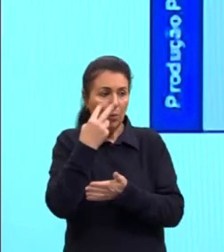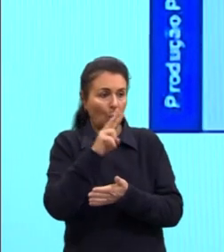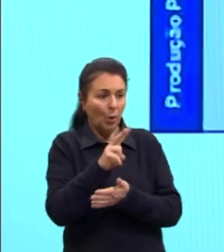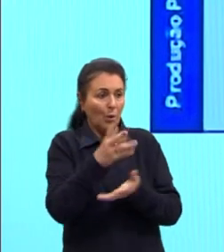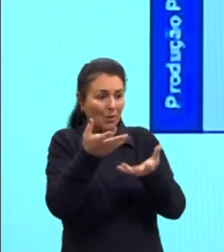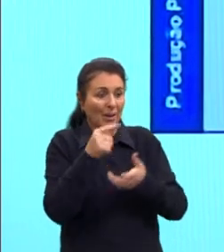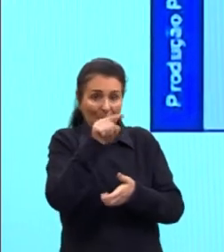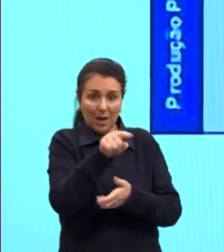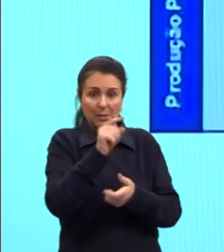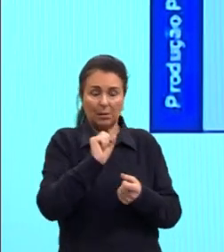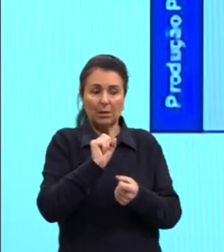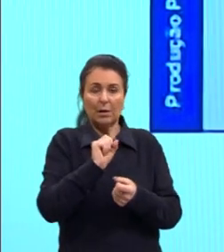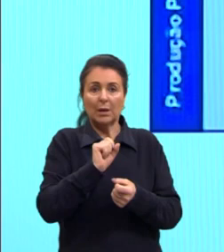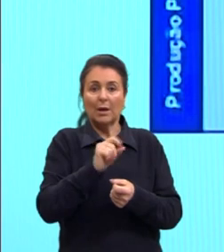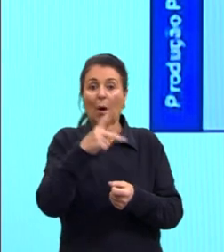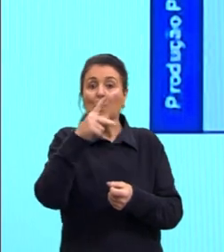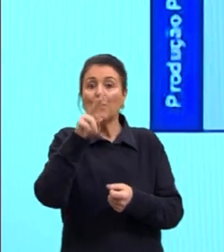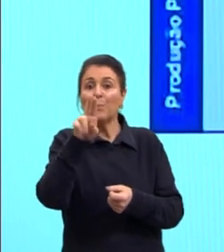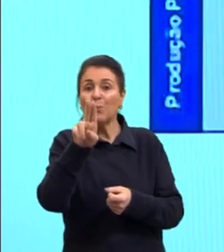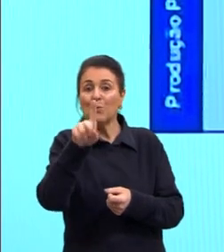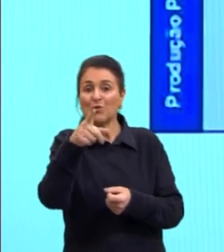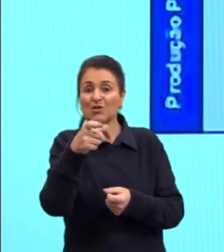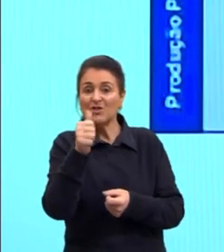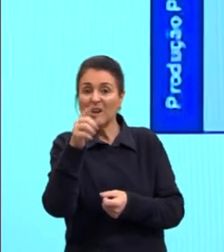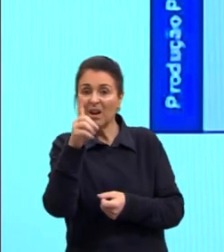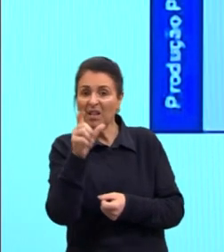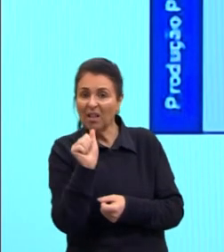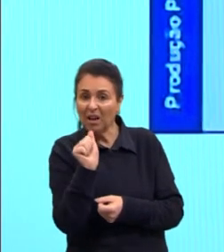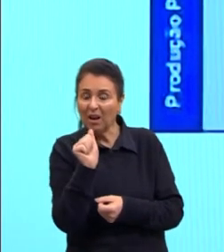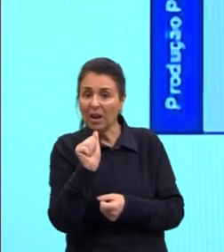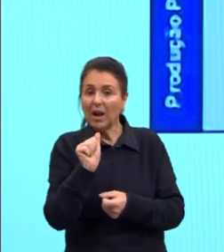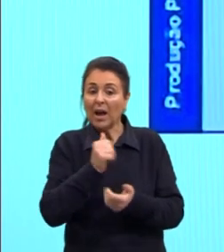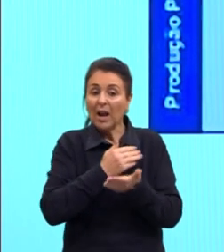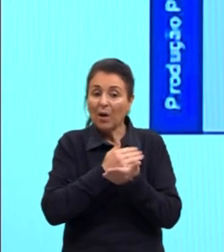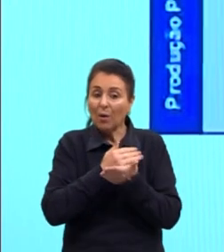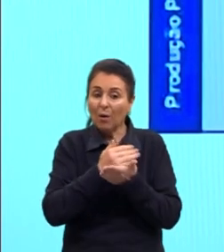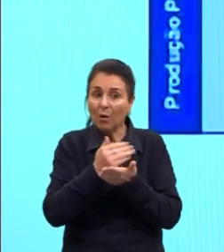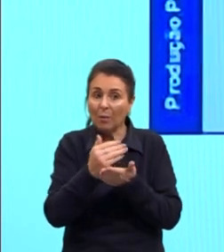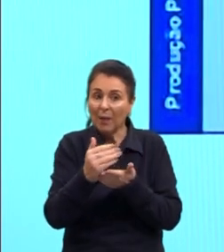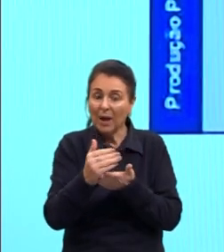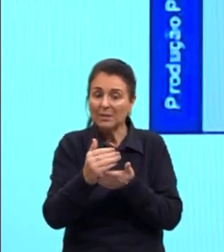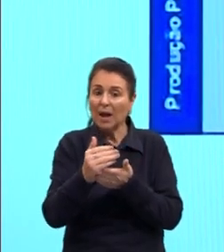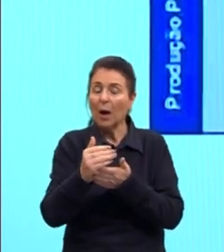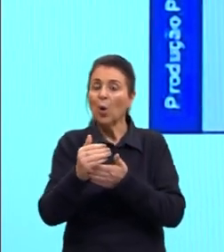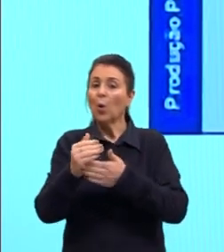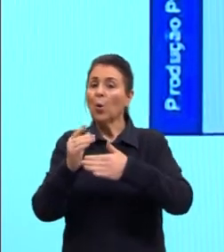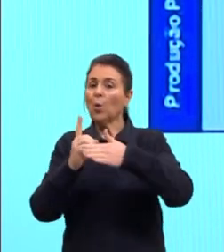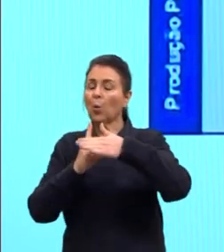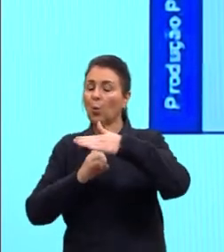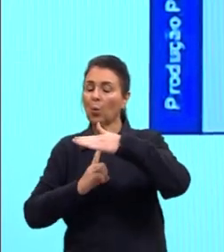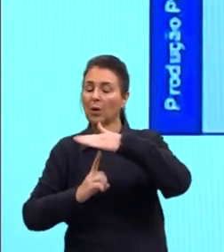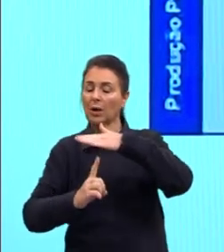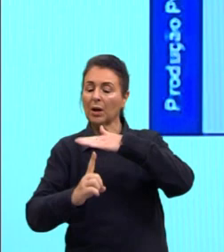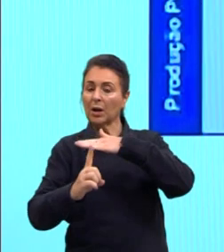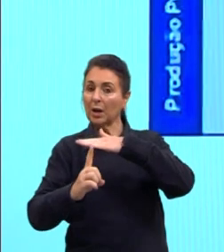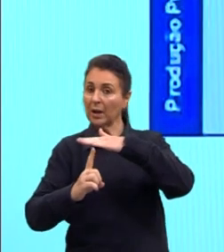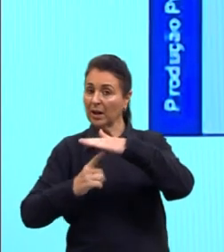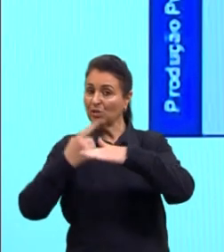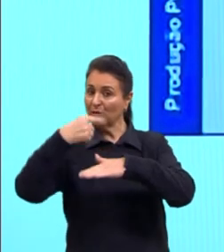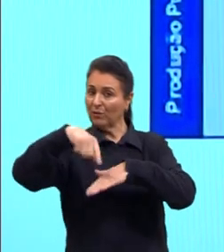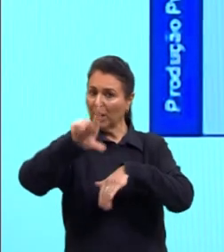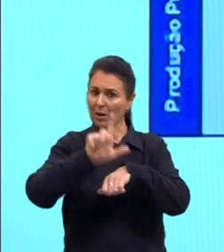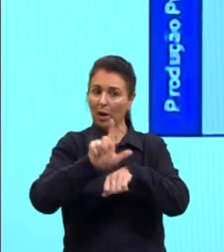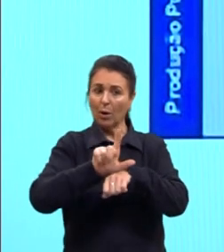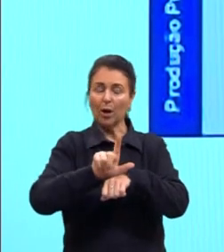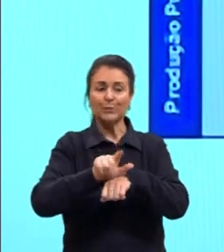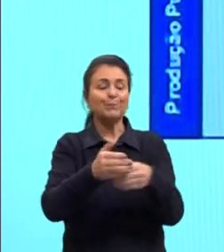é esse aí. Já a puxada não, é a partir, certo? Do cliente. O cliente chega na loja, olha, eu